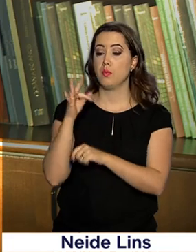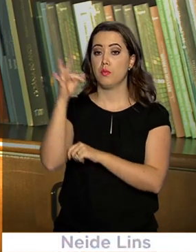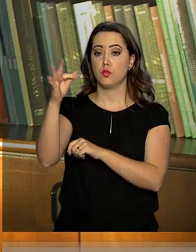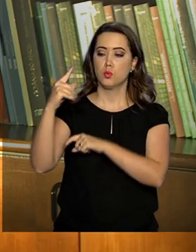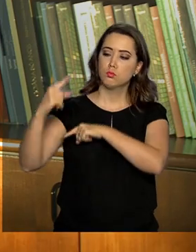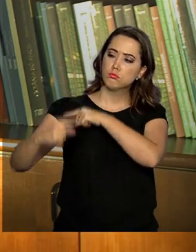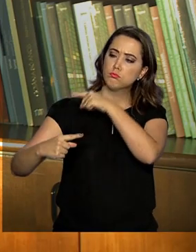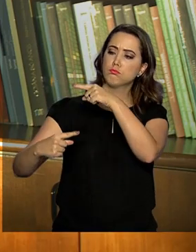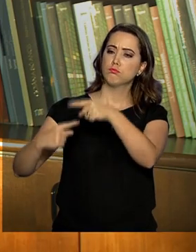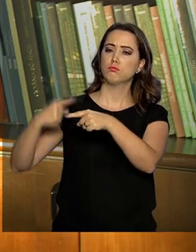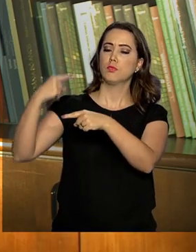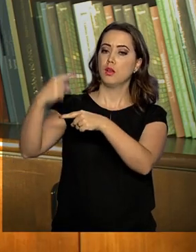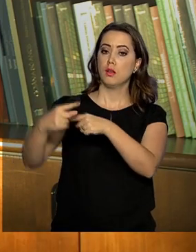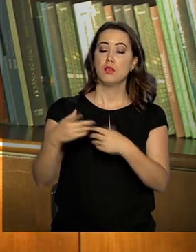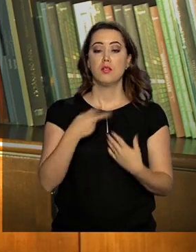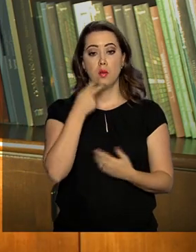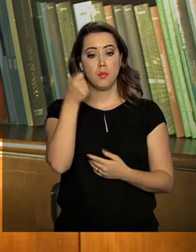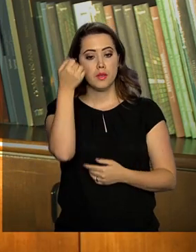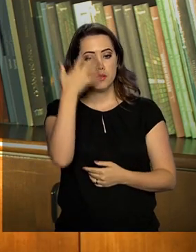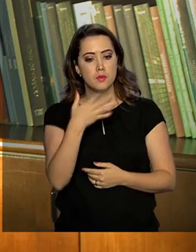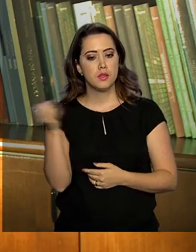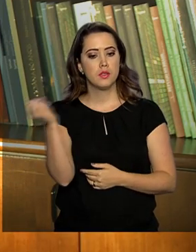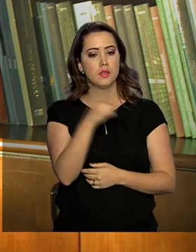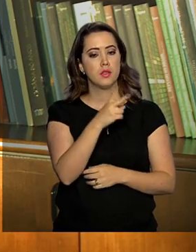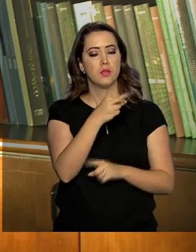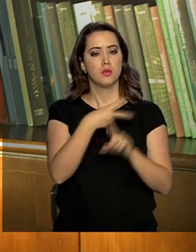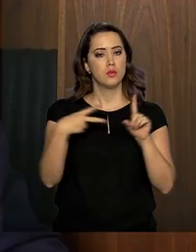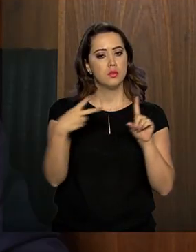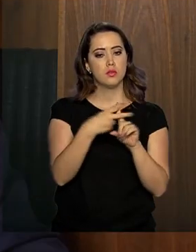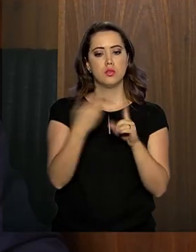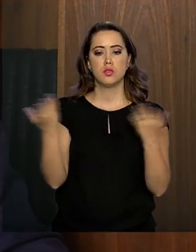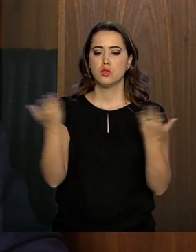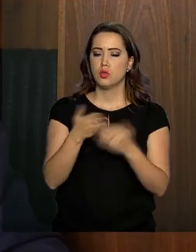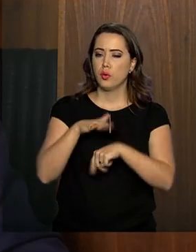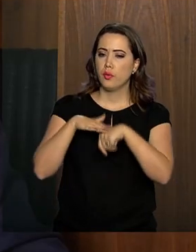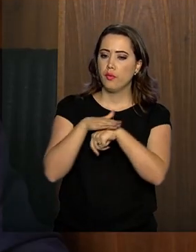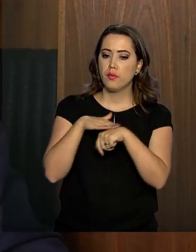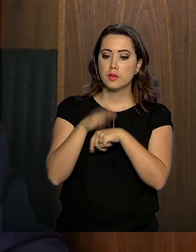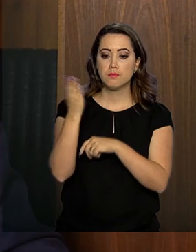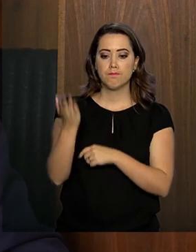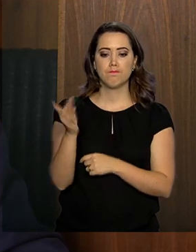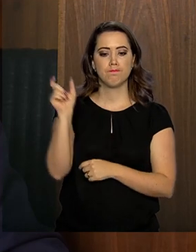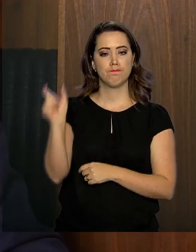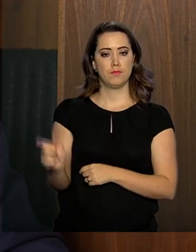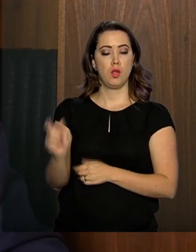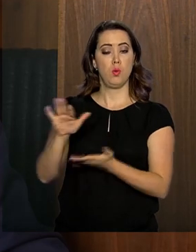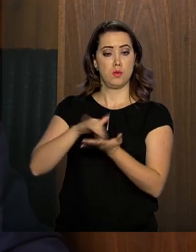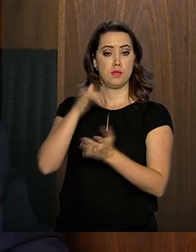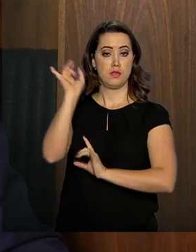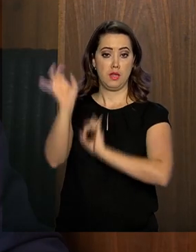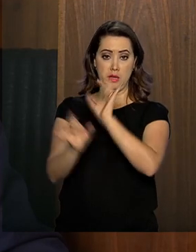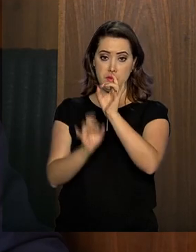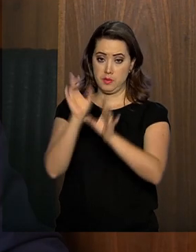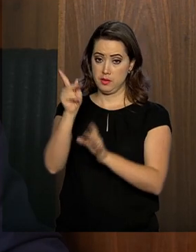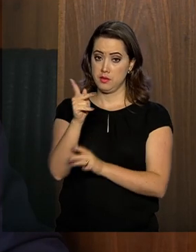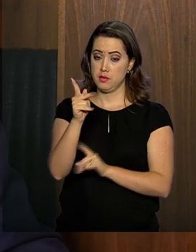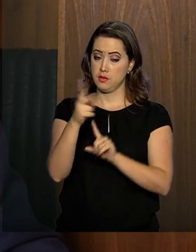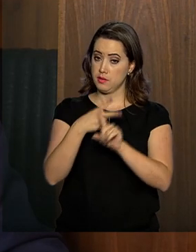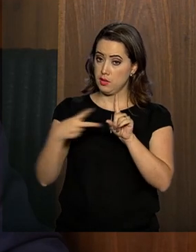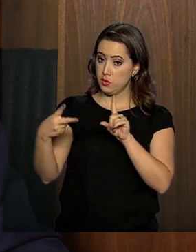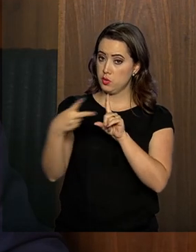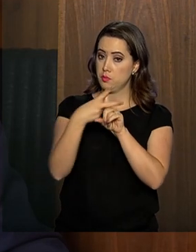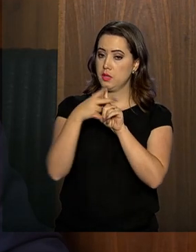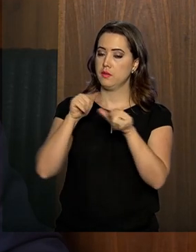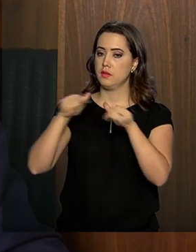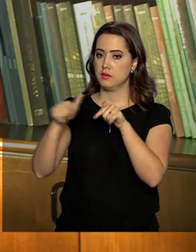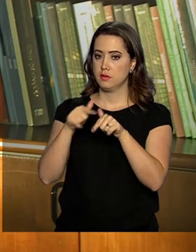gerações. Para falar sobre a nova Previdência, a gente conversa agora com o secretário especial de Previdência e Trabalho,